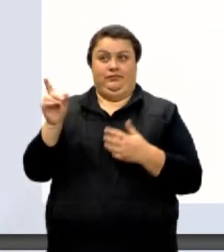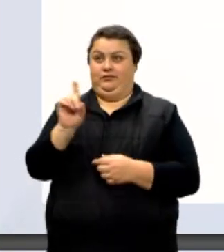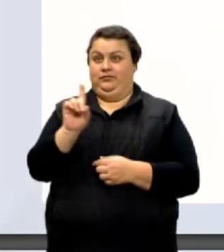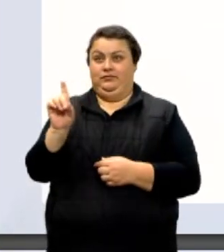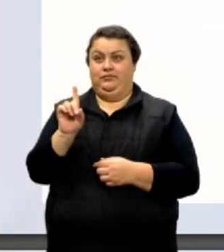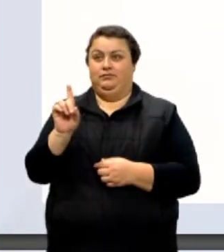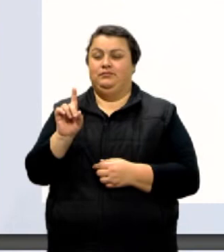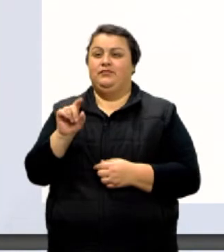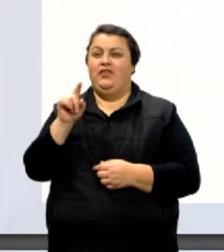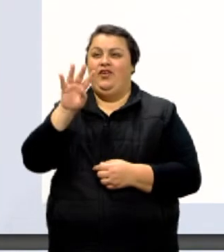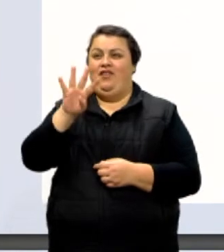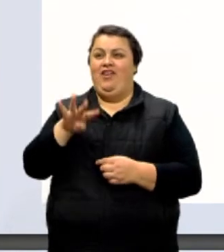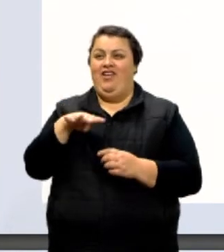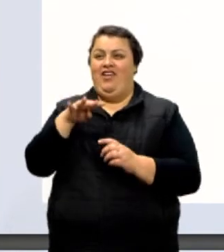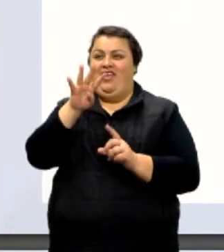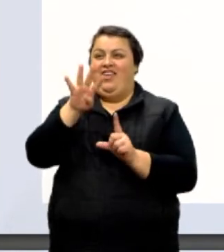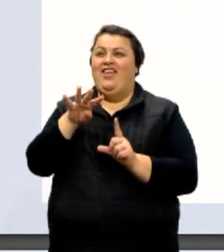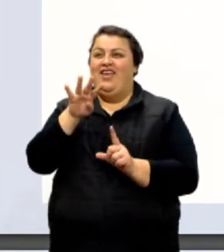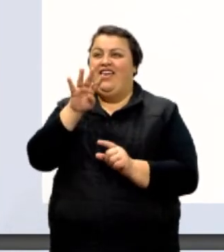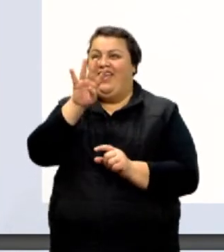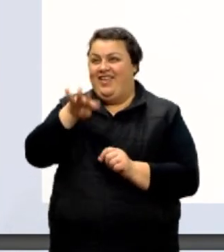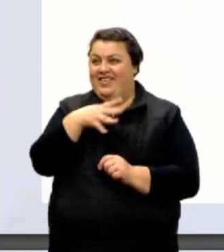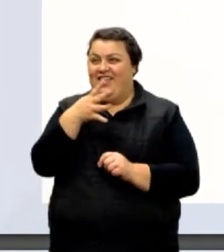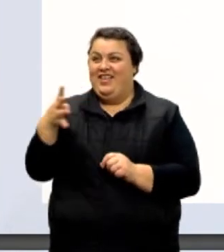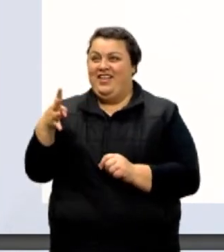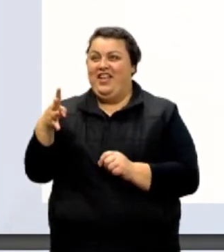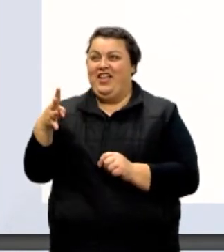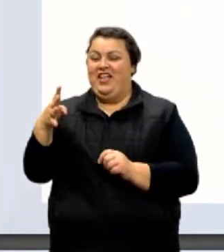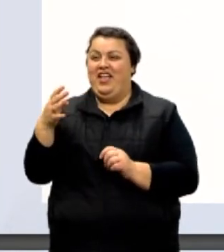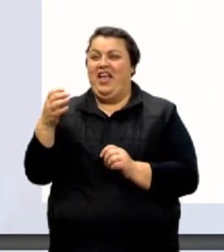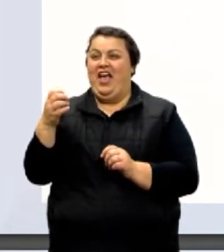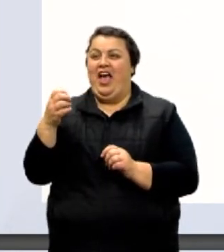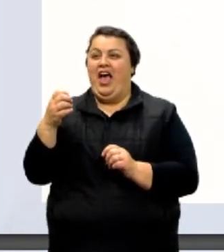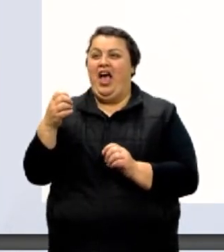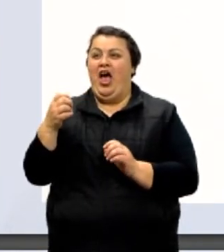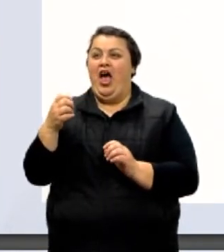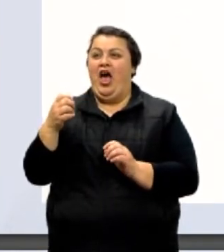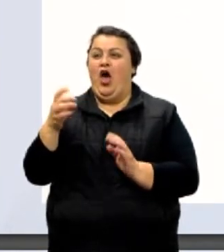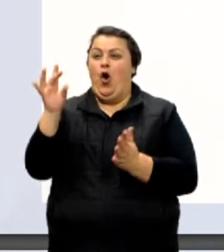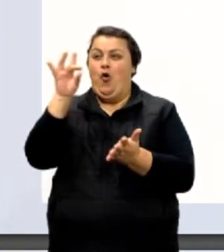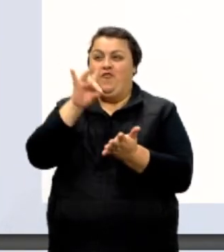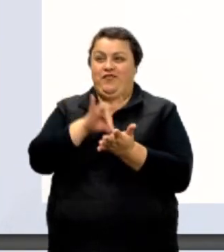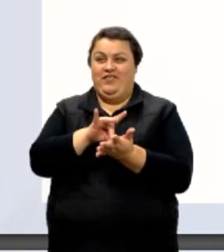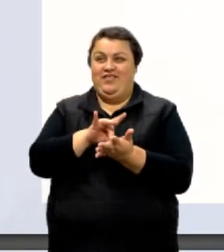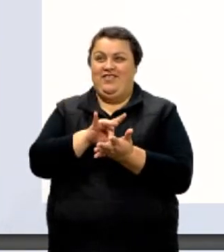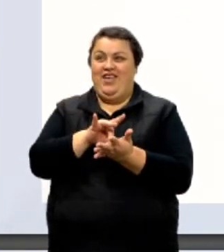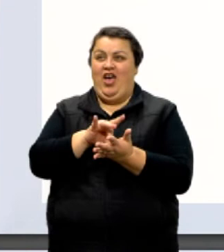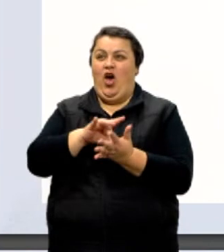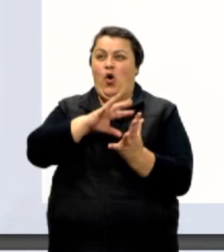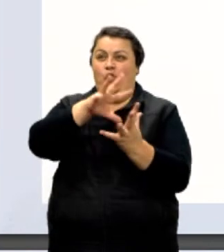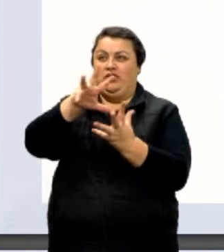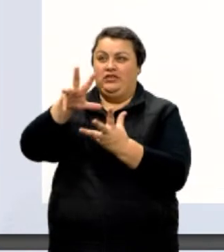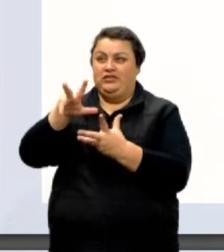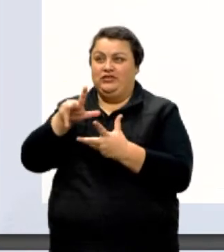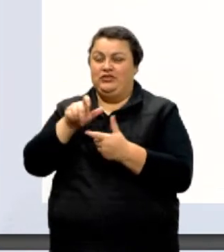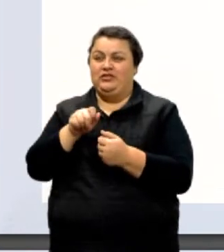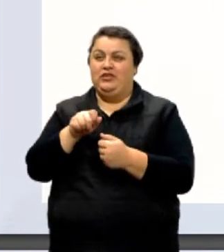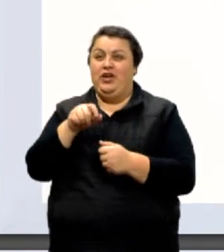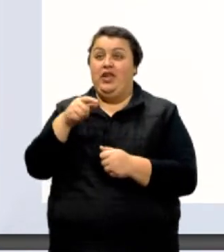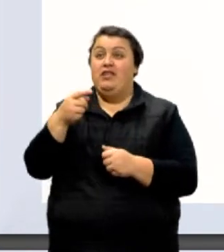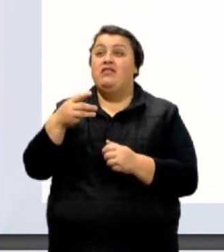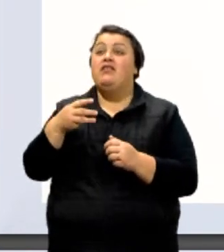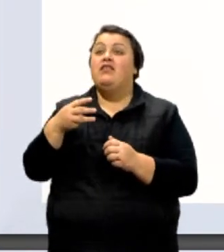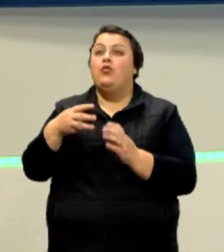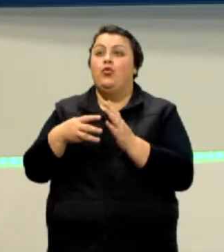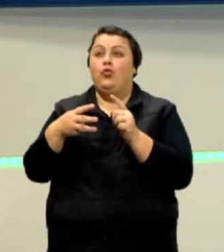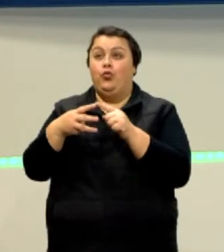Essa é a tabela oficial do sistema internacional, os prefixos. Esses três primeiros são aqueles lá do